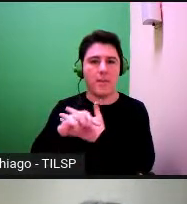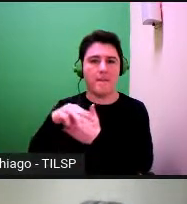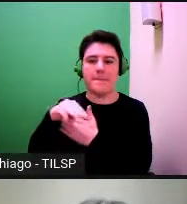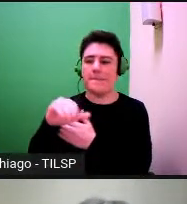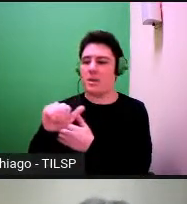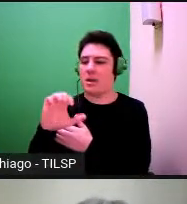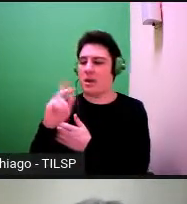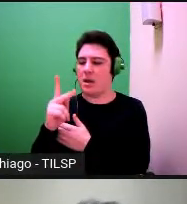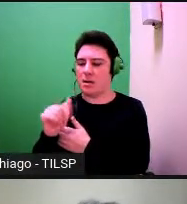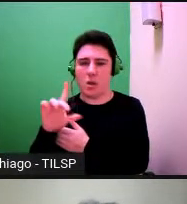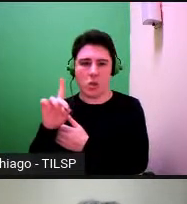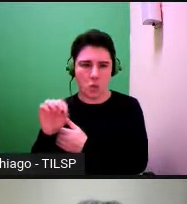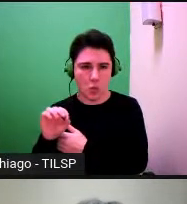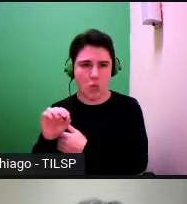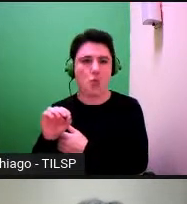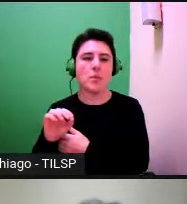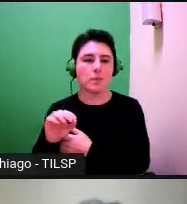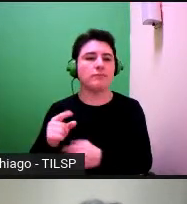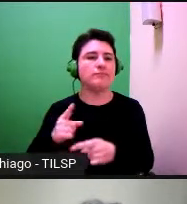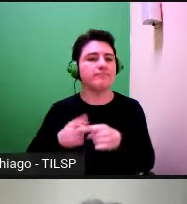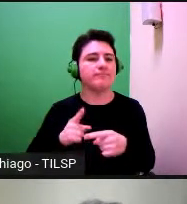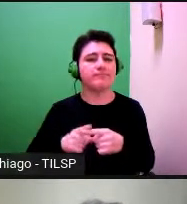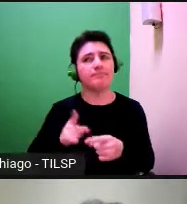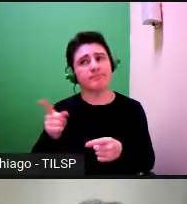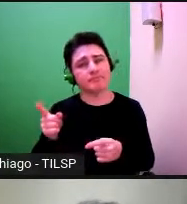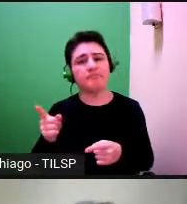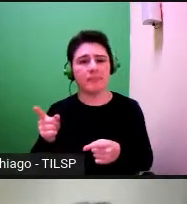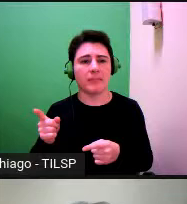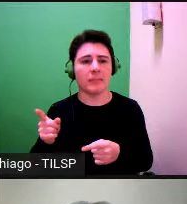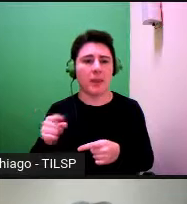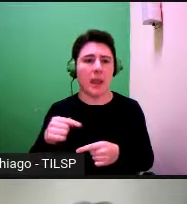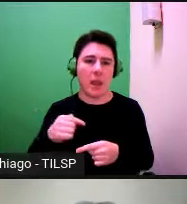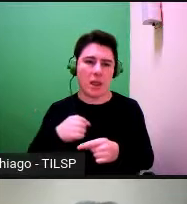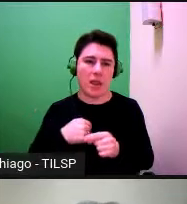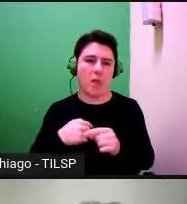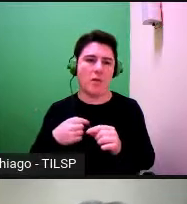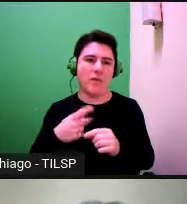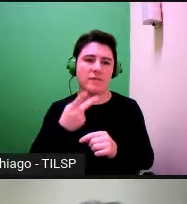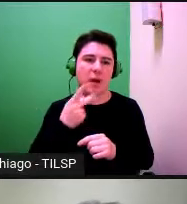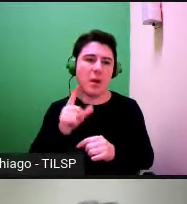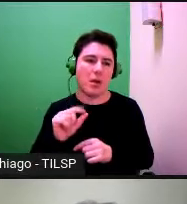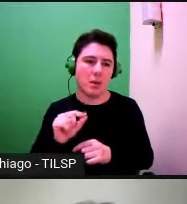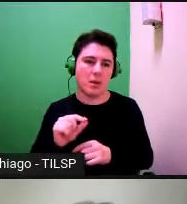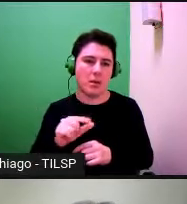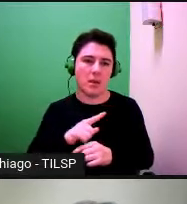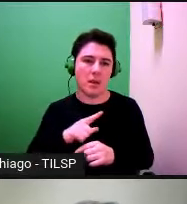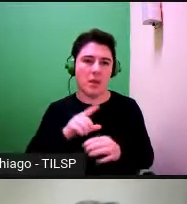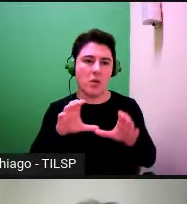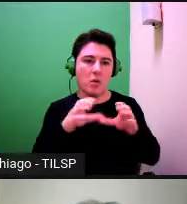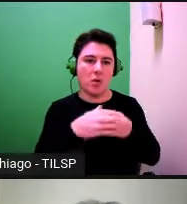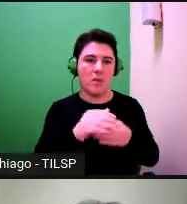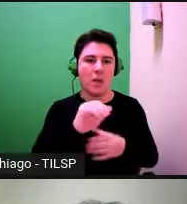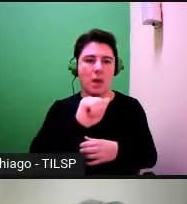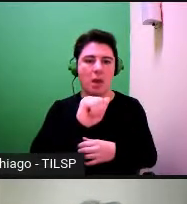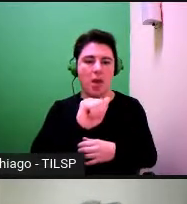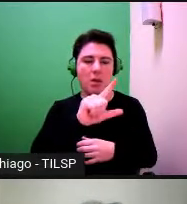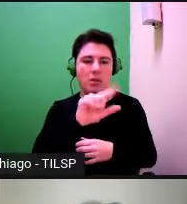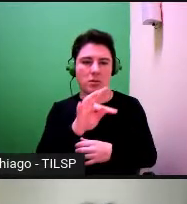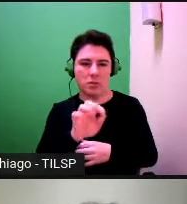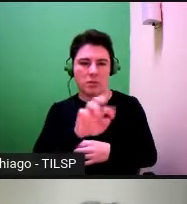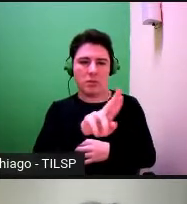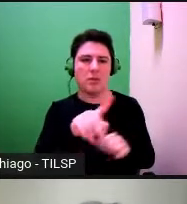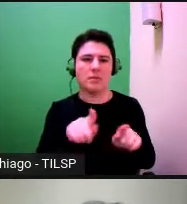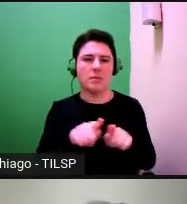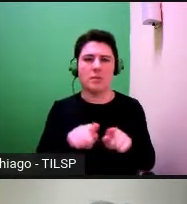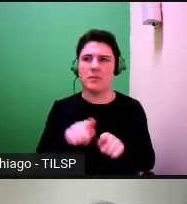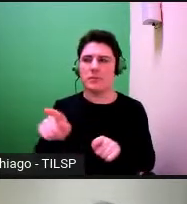através de quem, de alguma forma, me liguei até ao Grupo Alter no seu início e ao